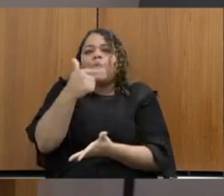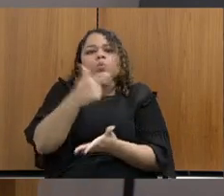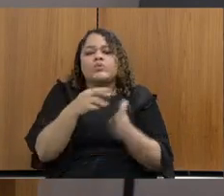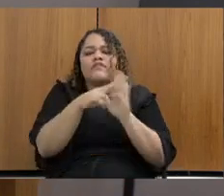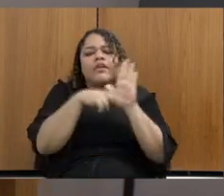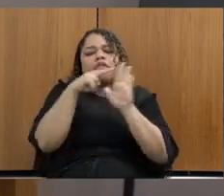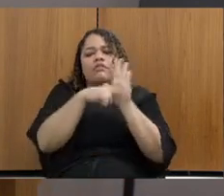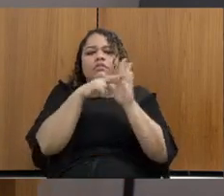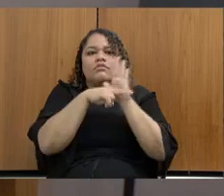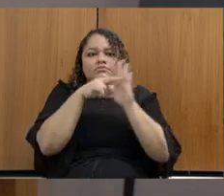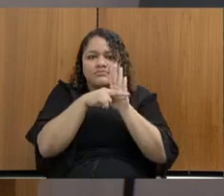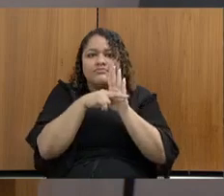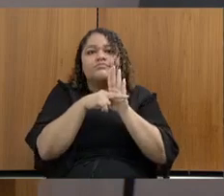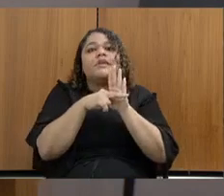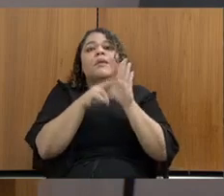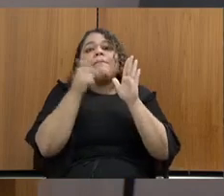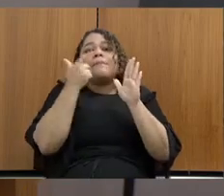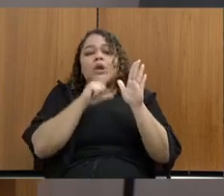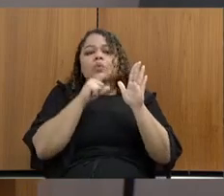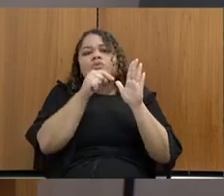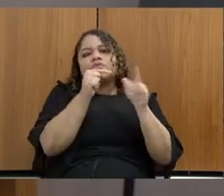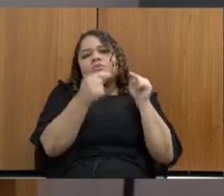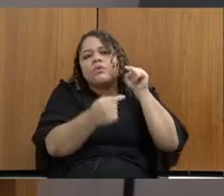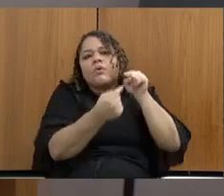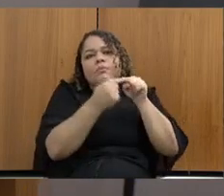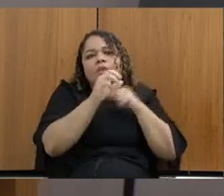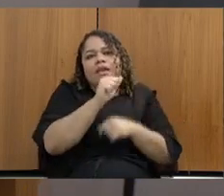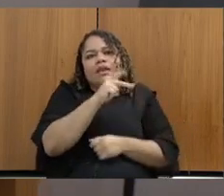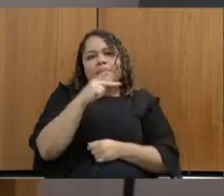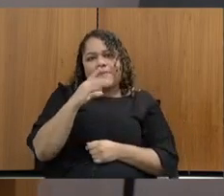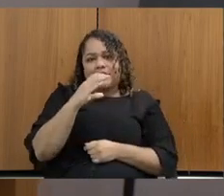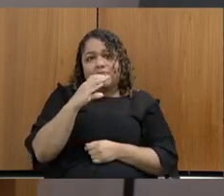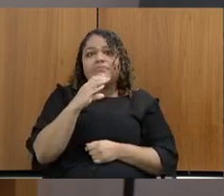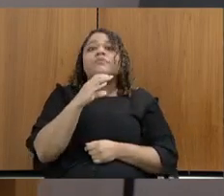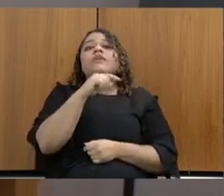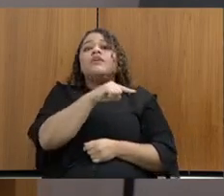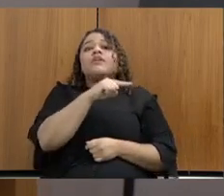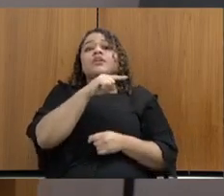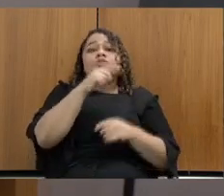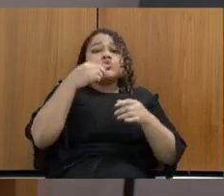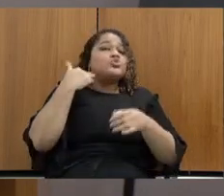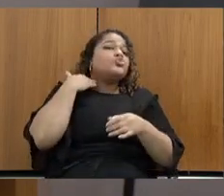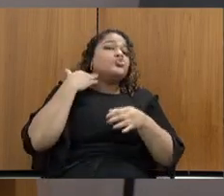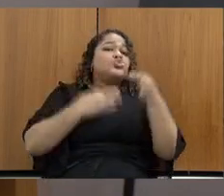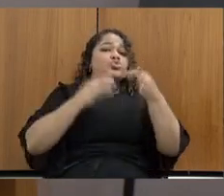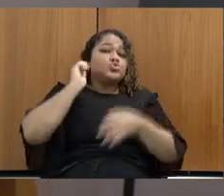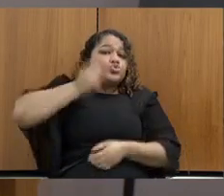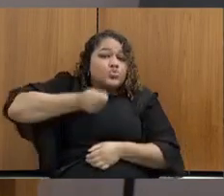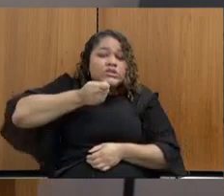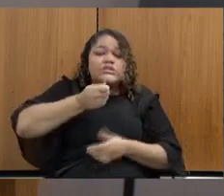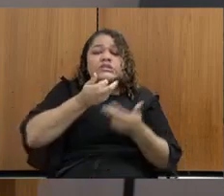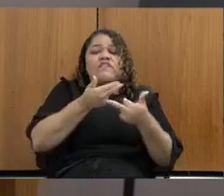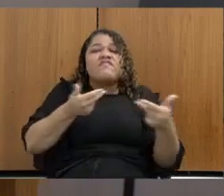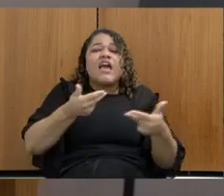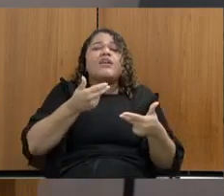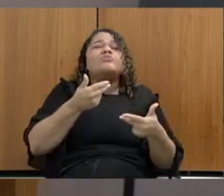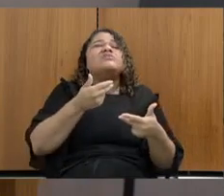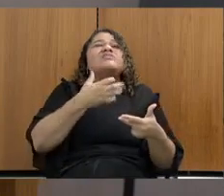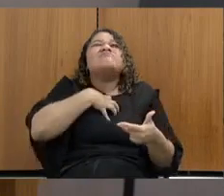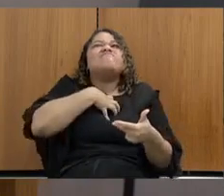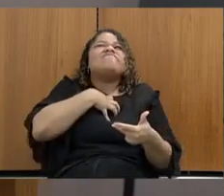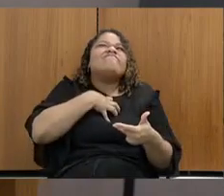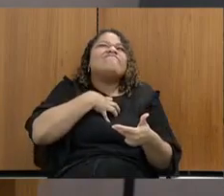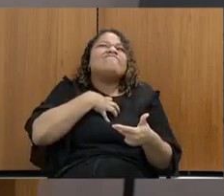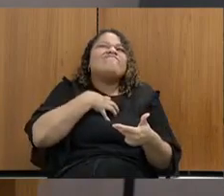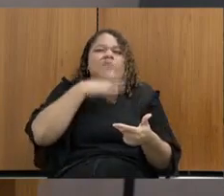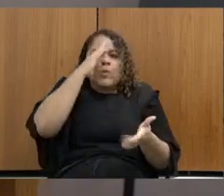regulamentação no que diz respeito à APAC, muitos juízes se sentem desconfortáveis em colocar um preso na APAC, porque, por exemplo, dentro de uma APAC eu não